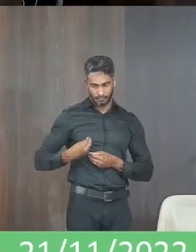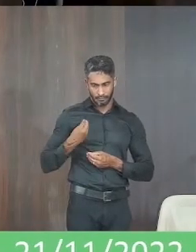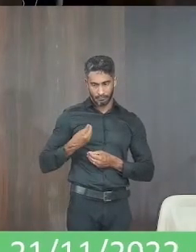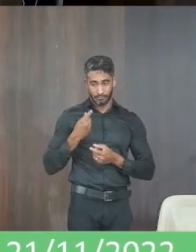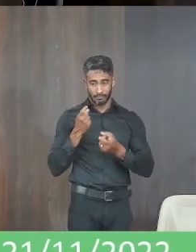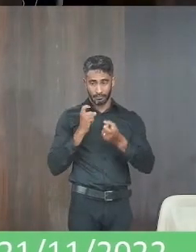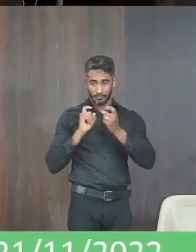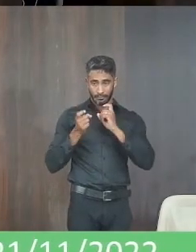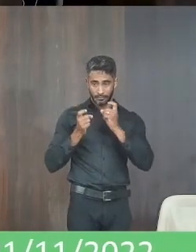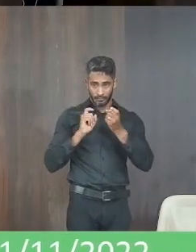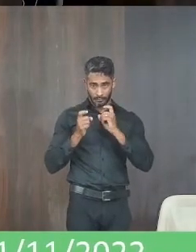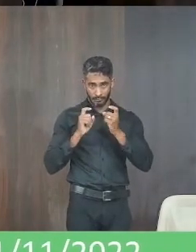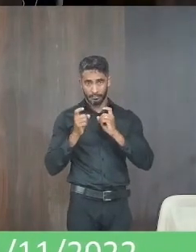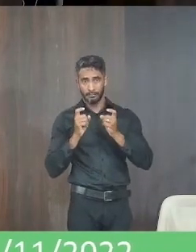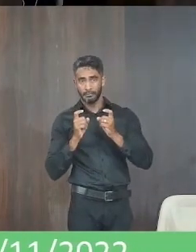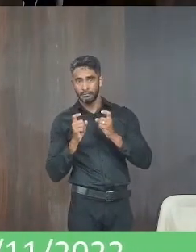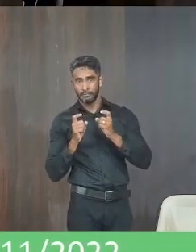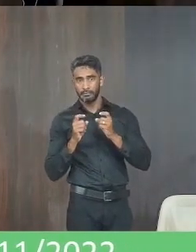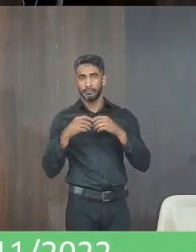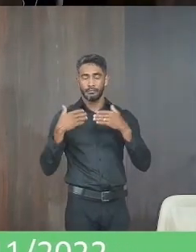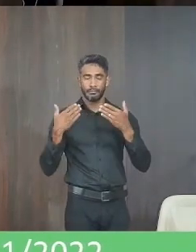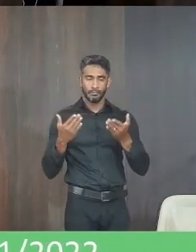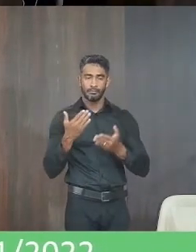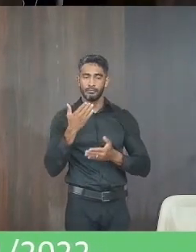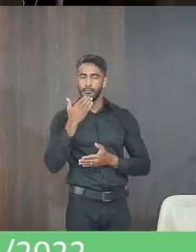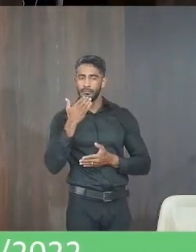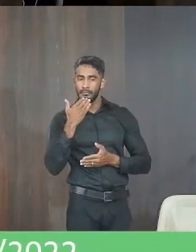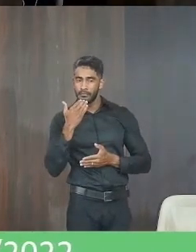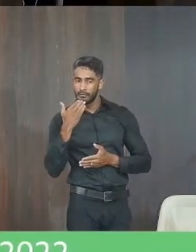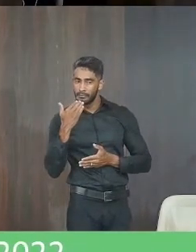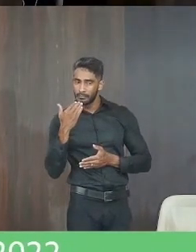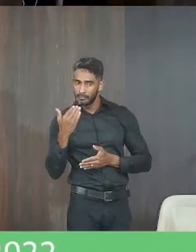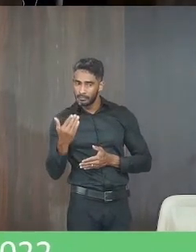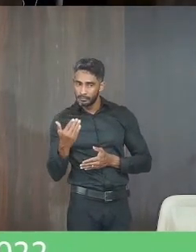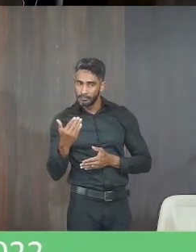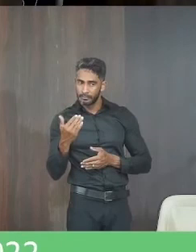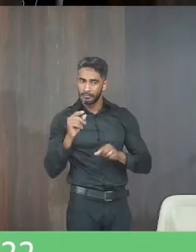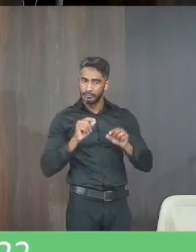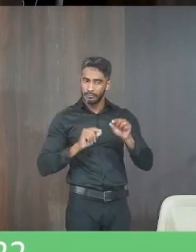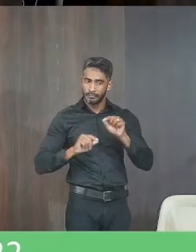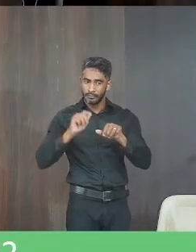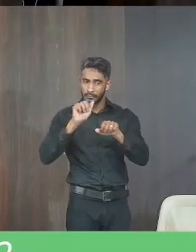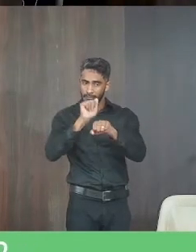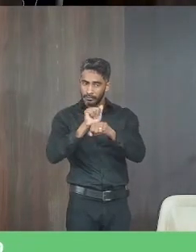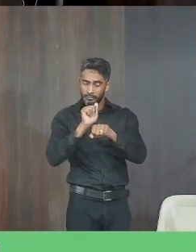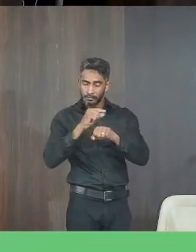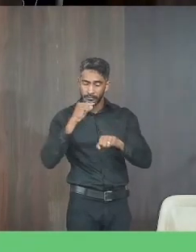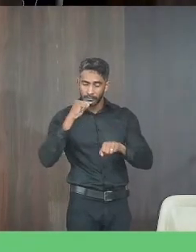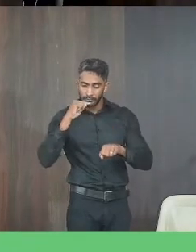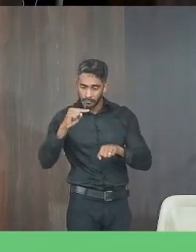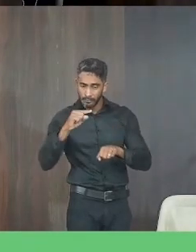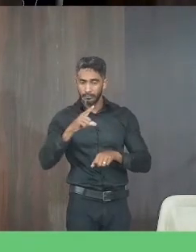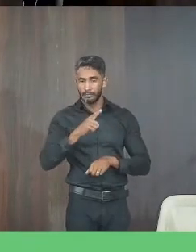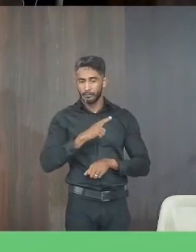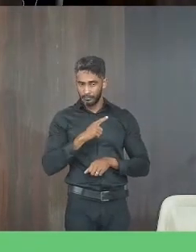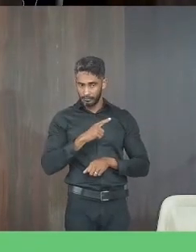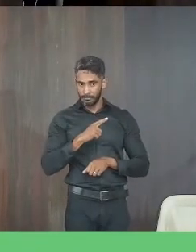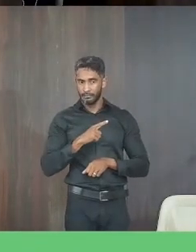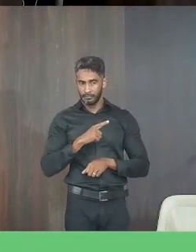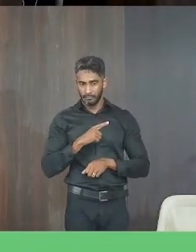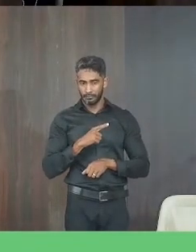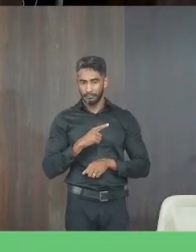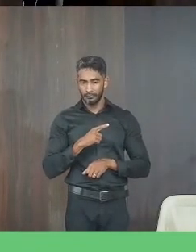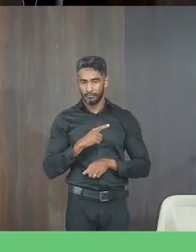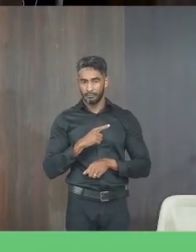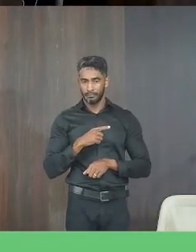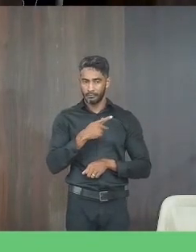reunião que ia ser decidido então ele pediu para que a gente esperasse que essa semana teria então a gente se o